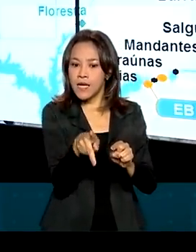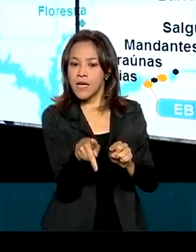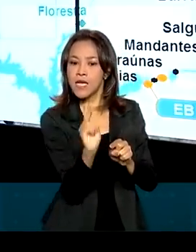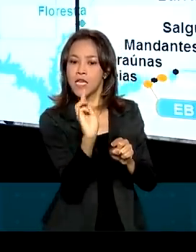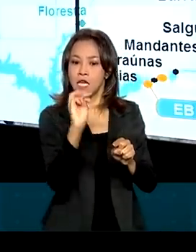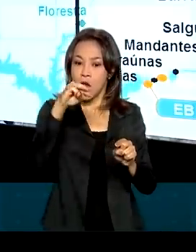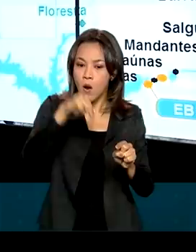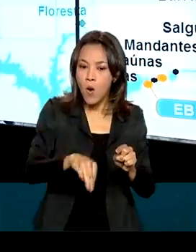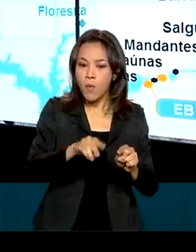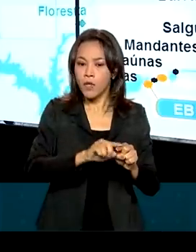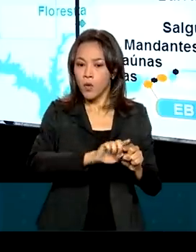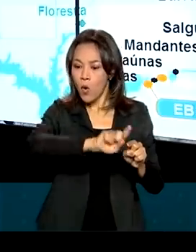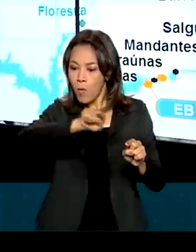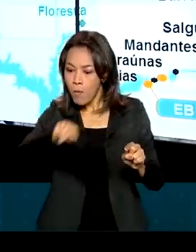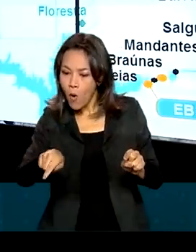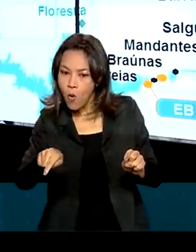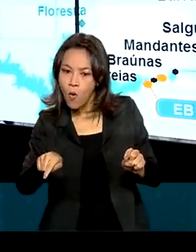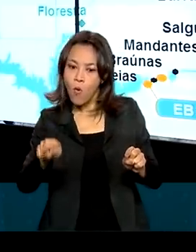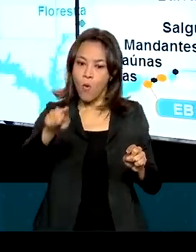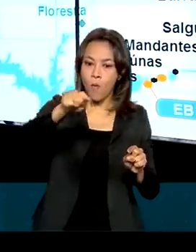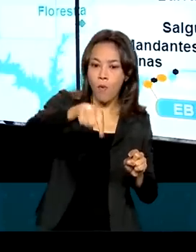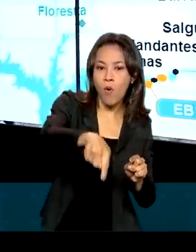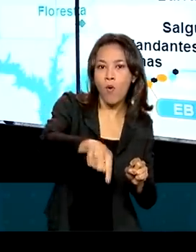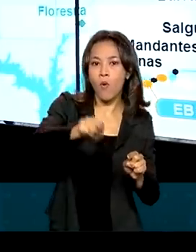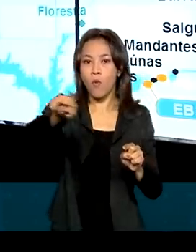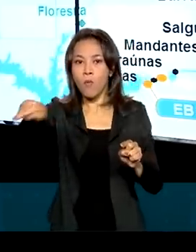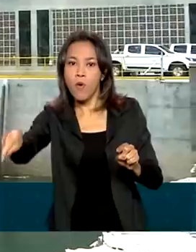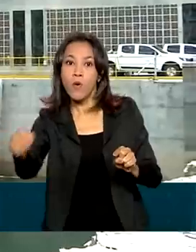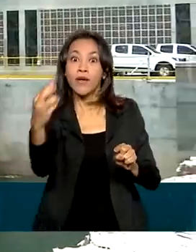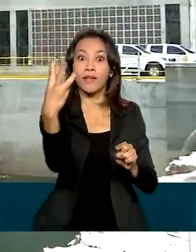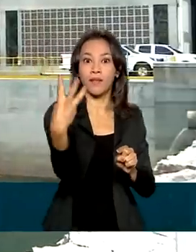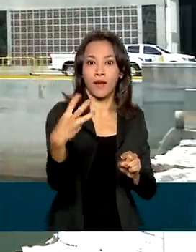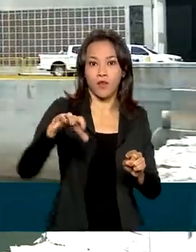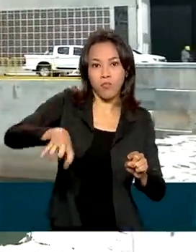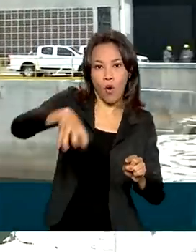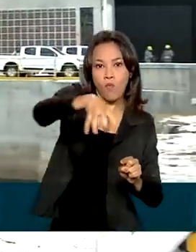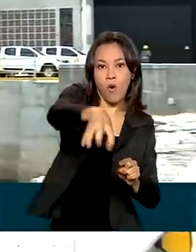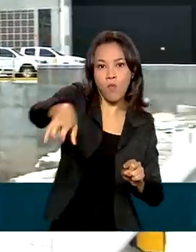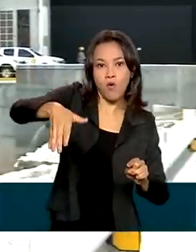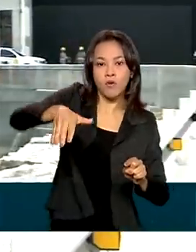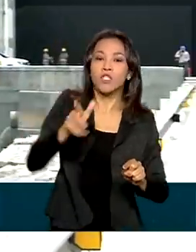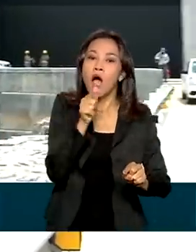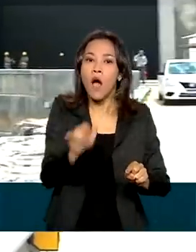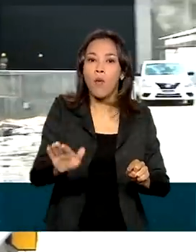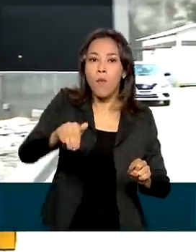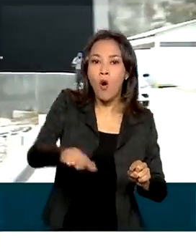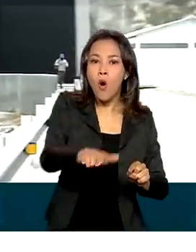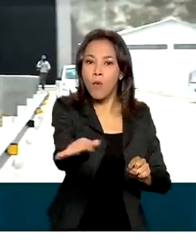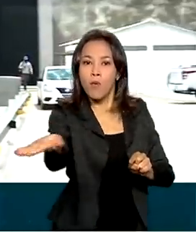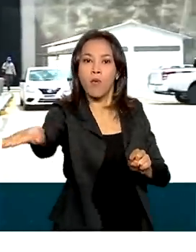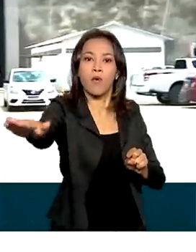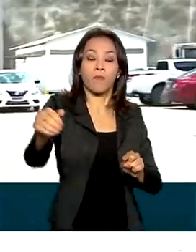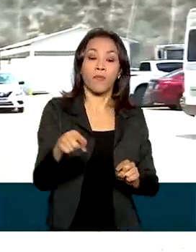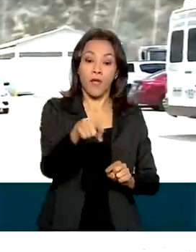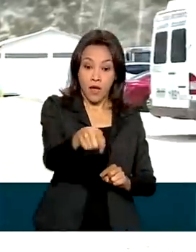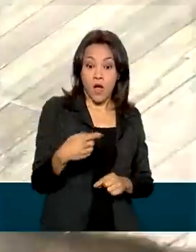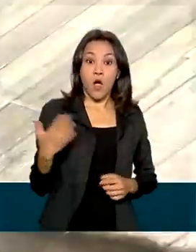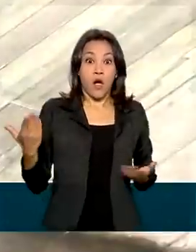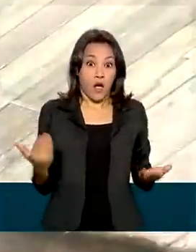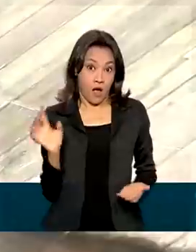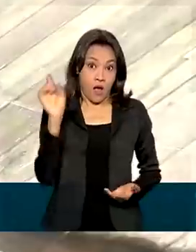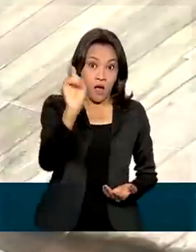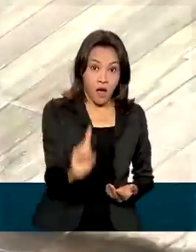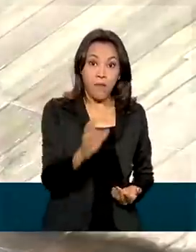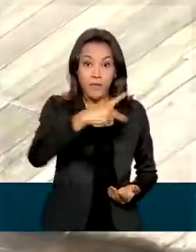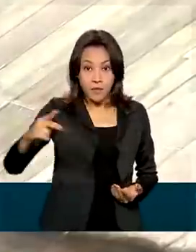de canais e três estações de bombeamento. Nesta terça-feira, o presidente Jair Bolsonaro vai visitar a estação de